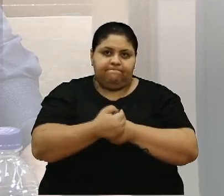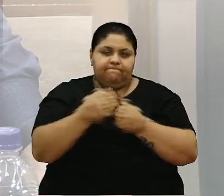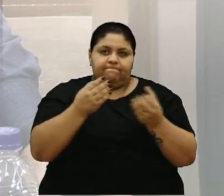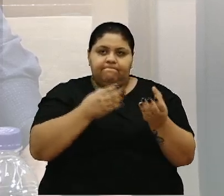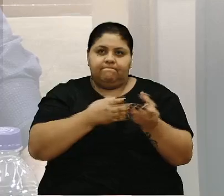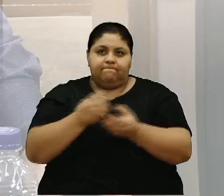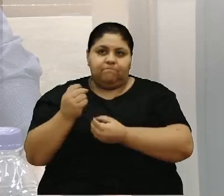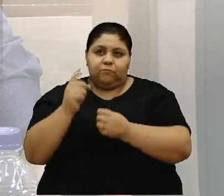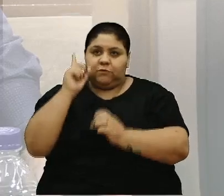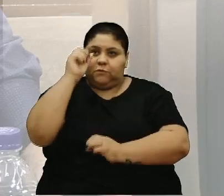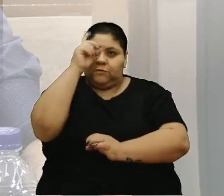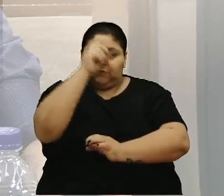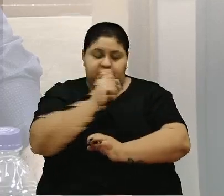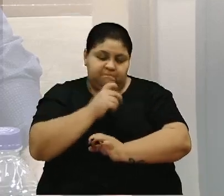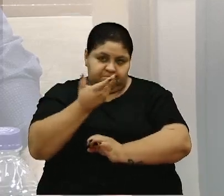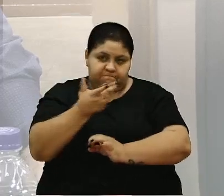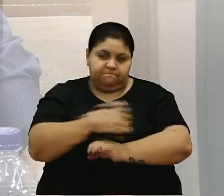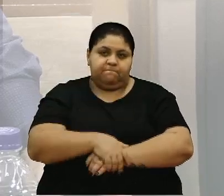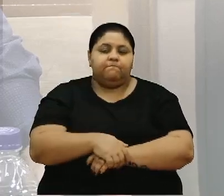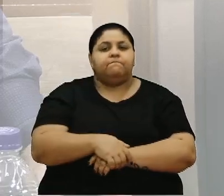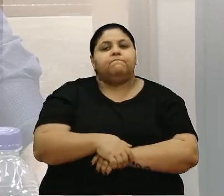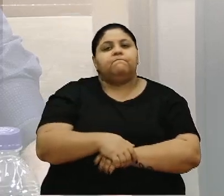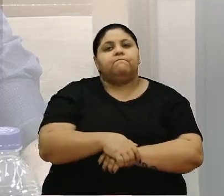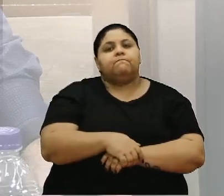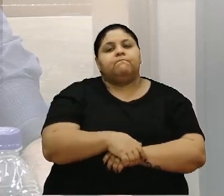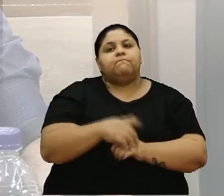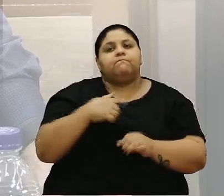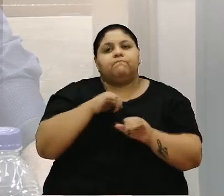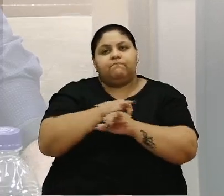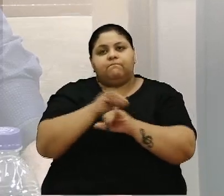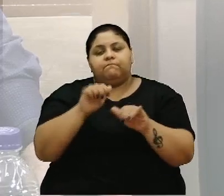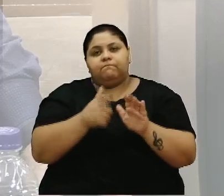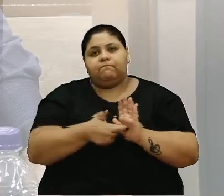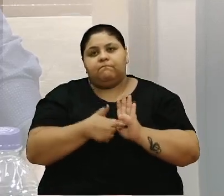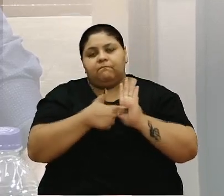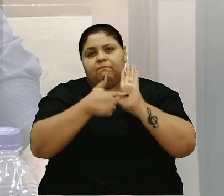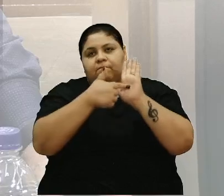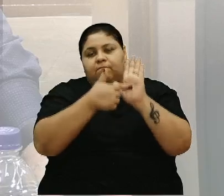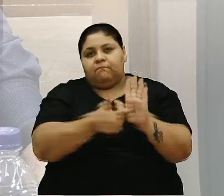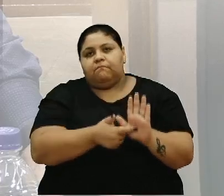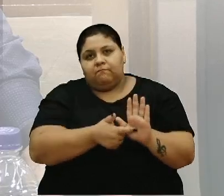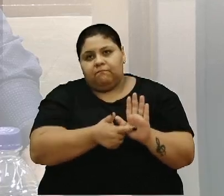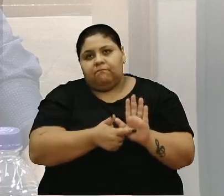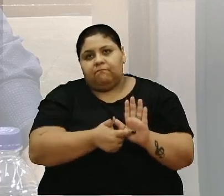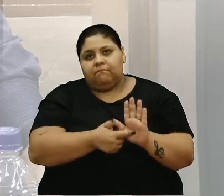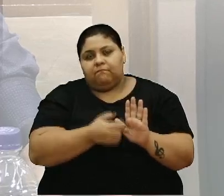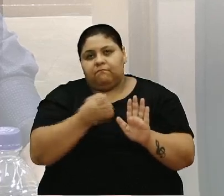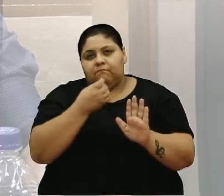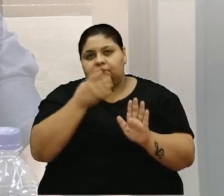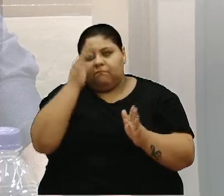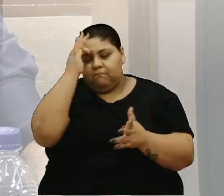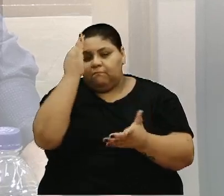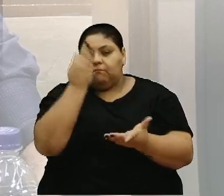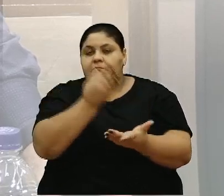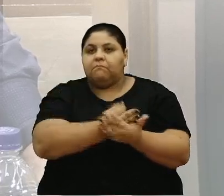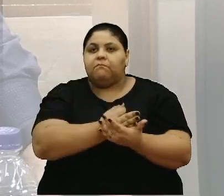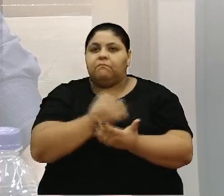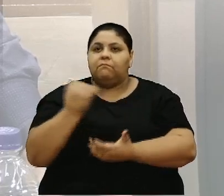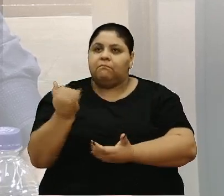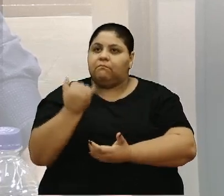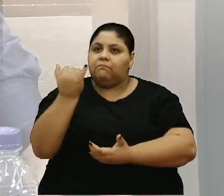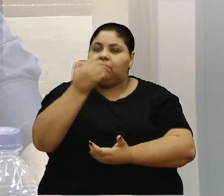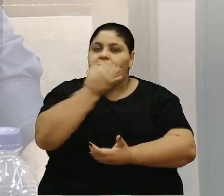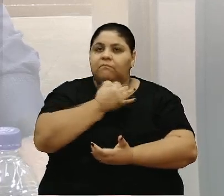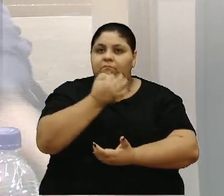caóticas, muito precárias, esse anúncio demonstra realmente a boa fé, a visibilidade, a importância de